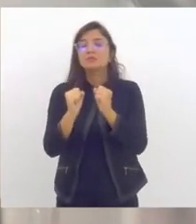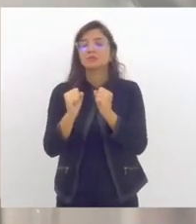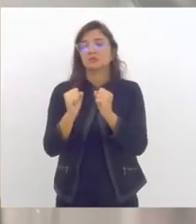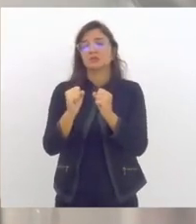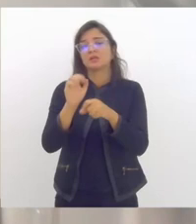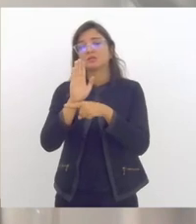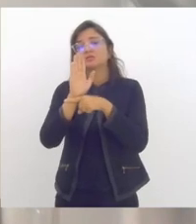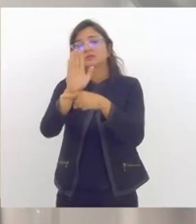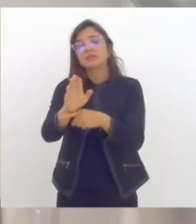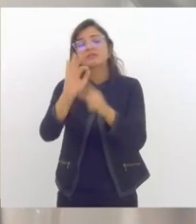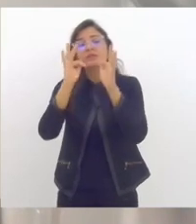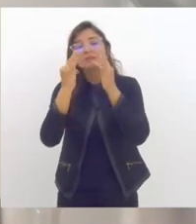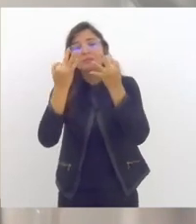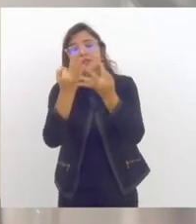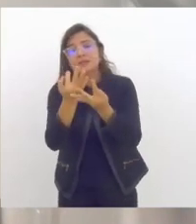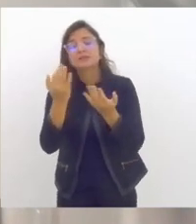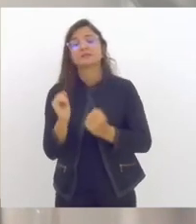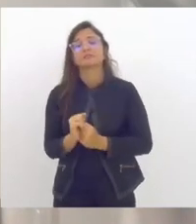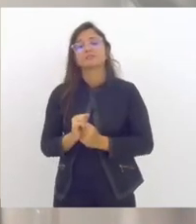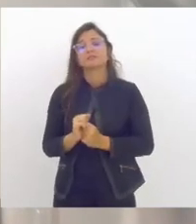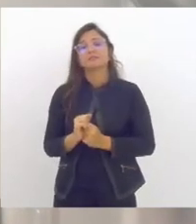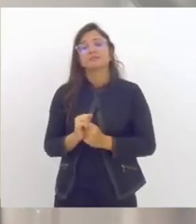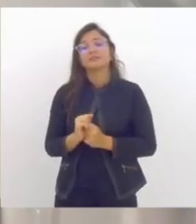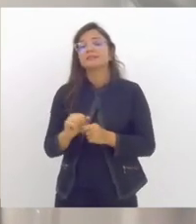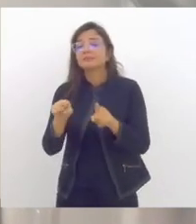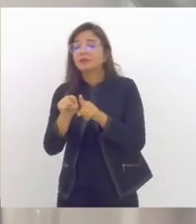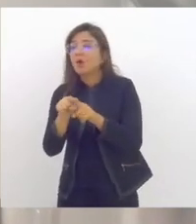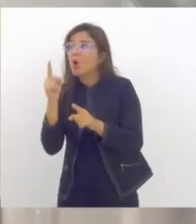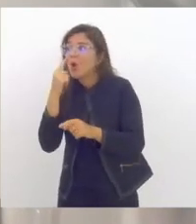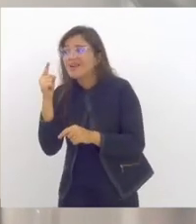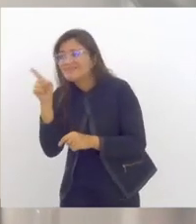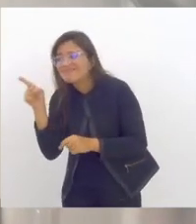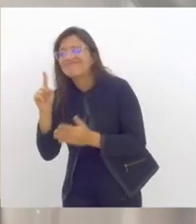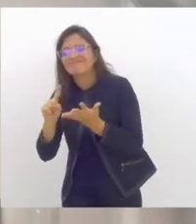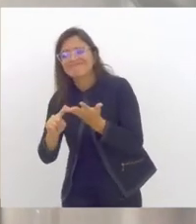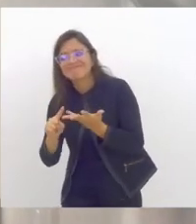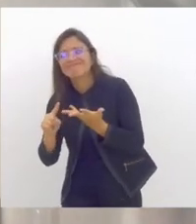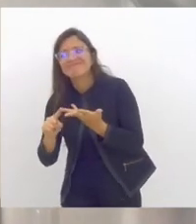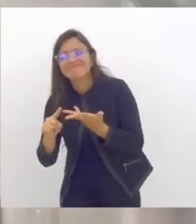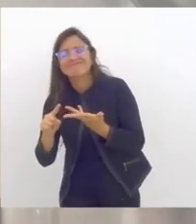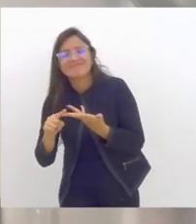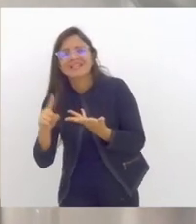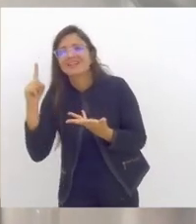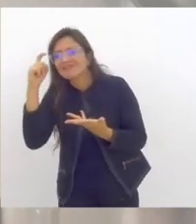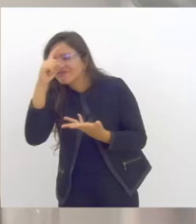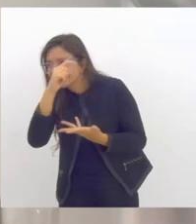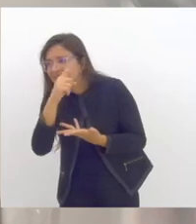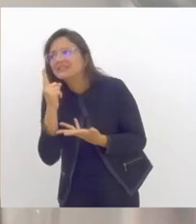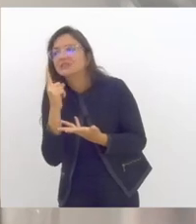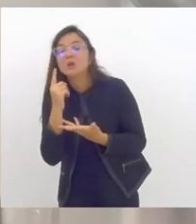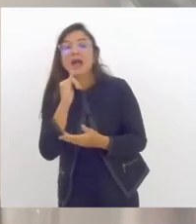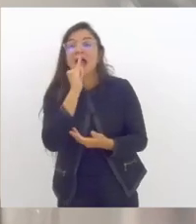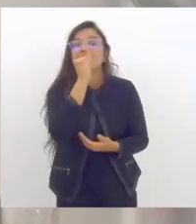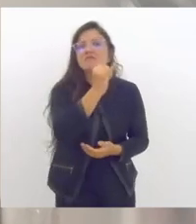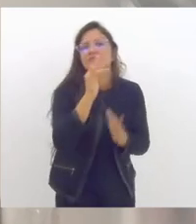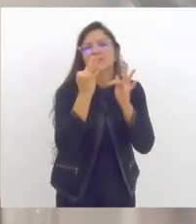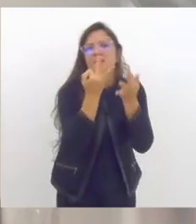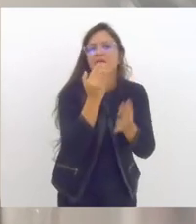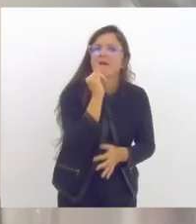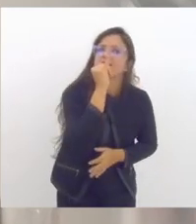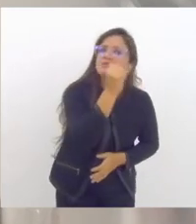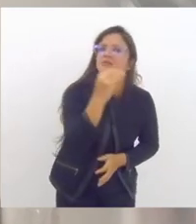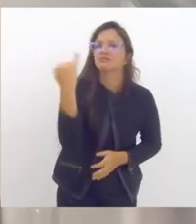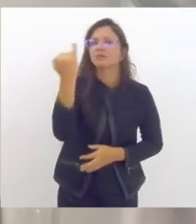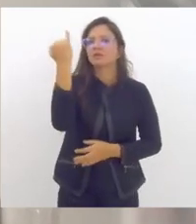parceira das famílias na identificação das questões que afetam os nossos estudantes e, trabalhando em conjunto com